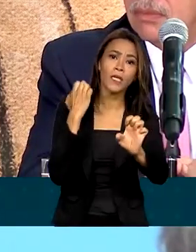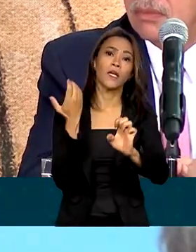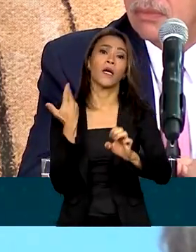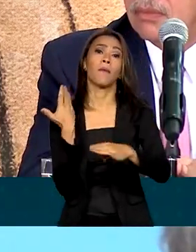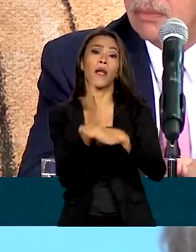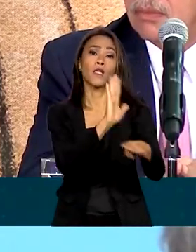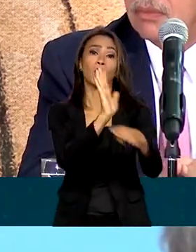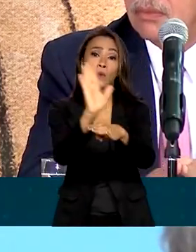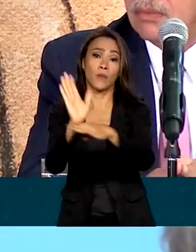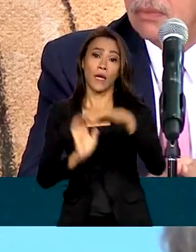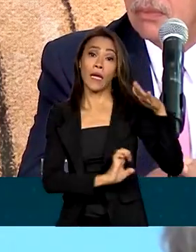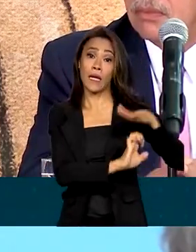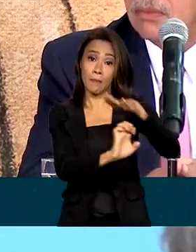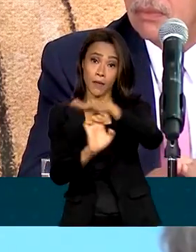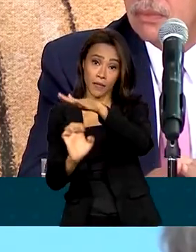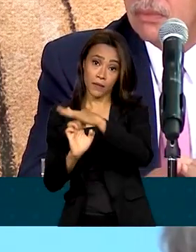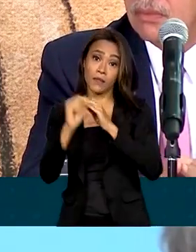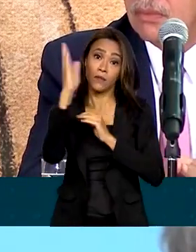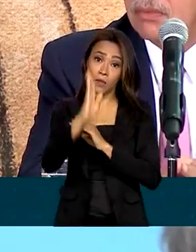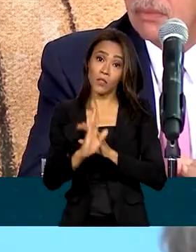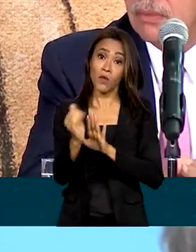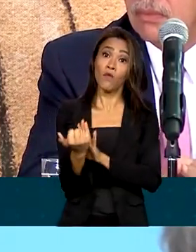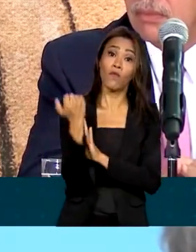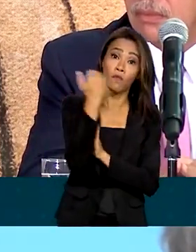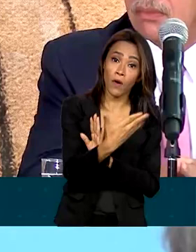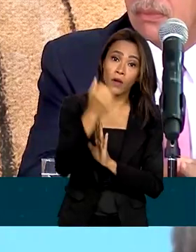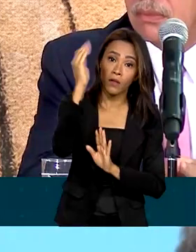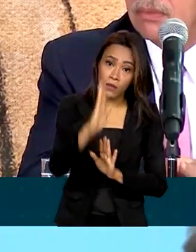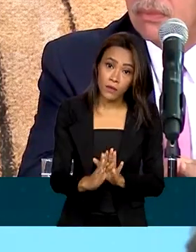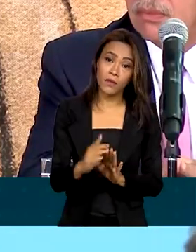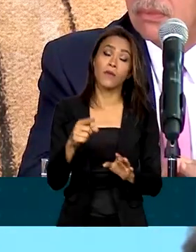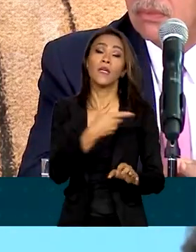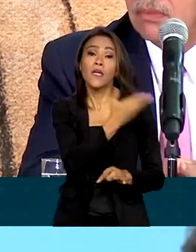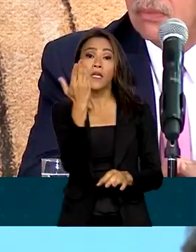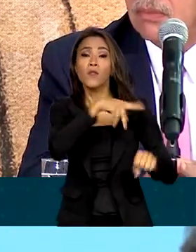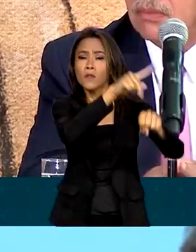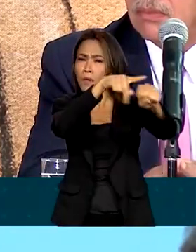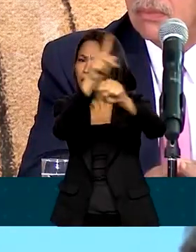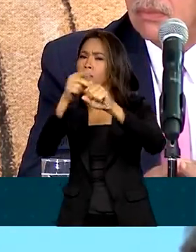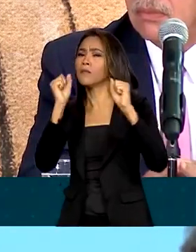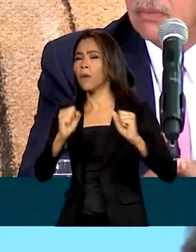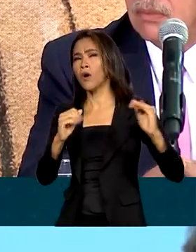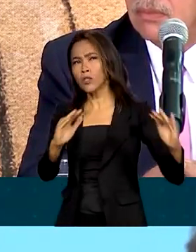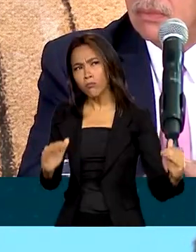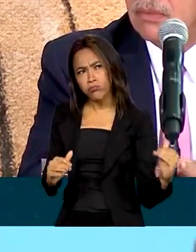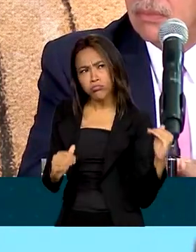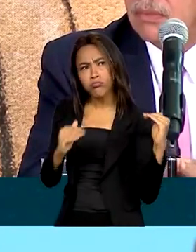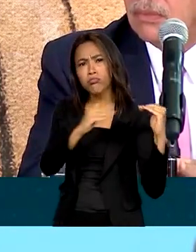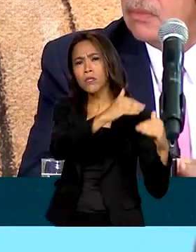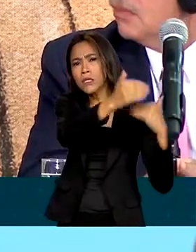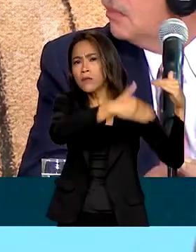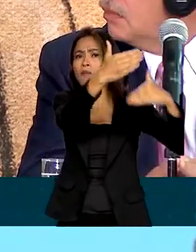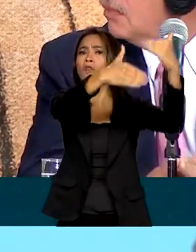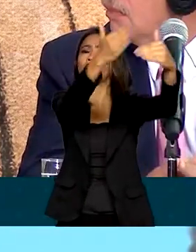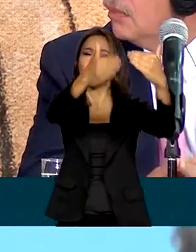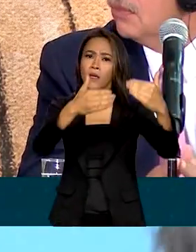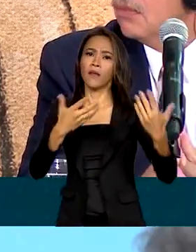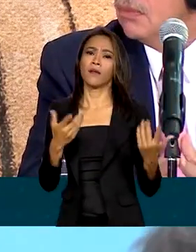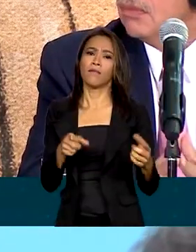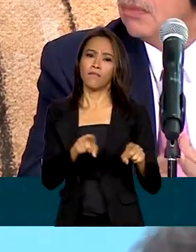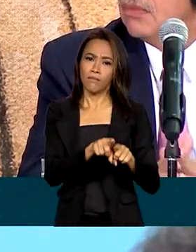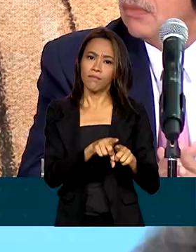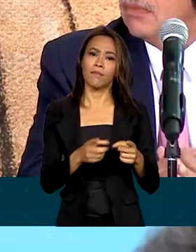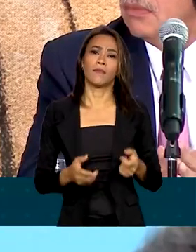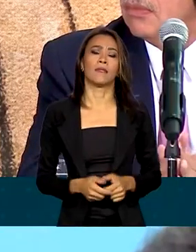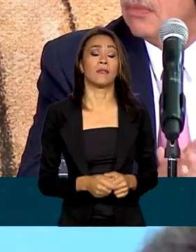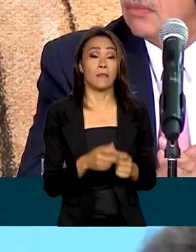brasileiras no exterior e para ajudar que os países vizinhos possam crescer e até vender o resultado desse